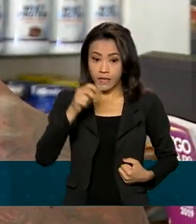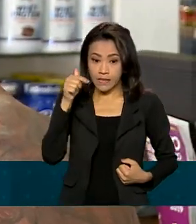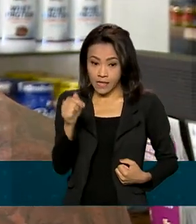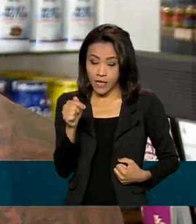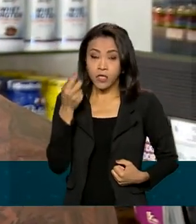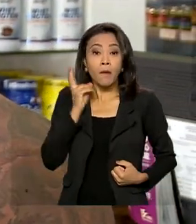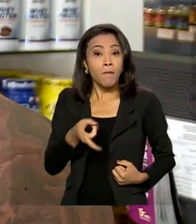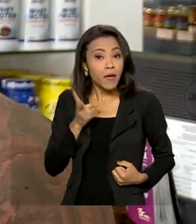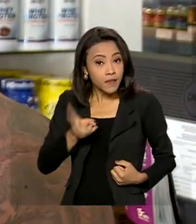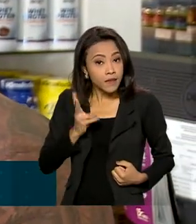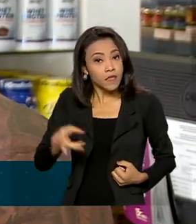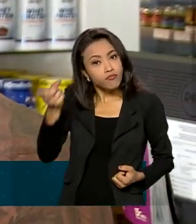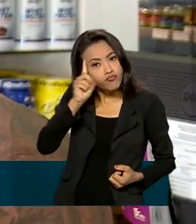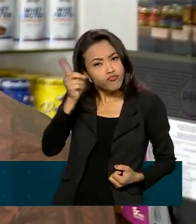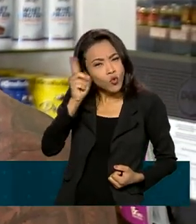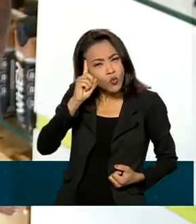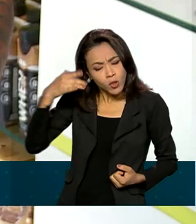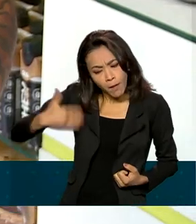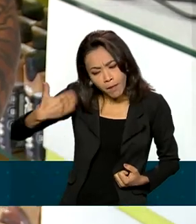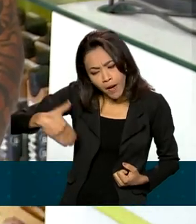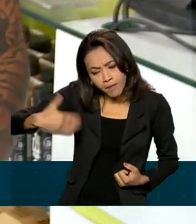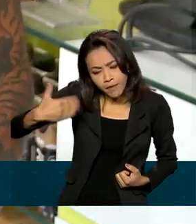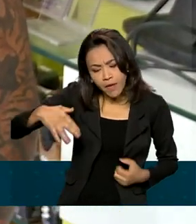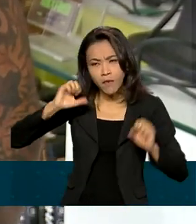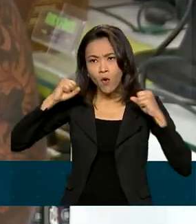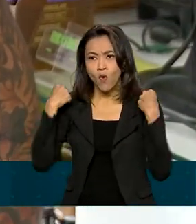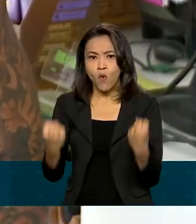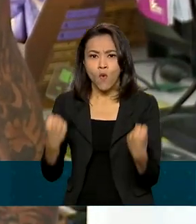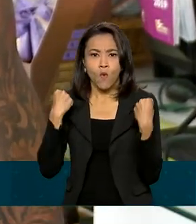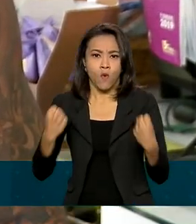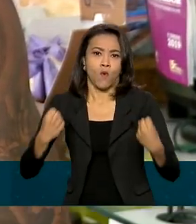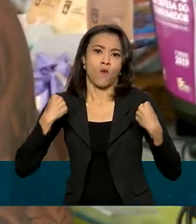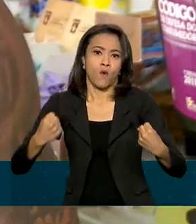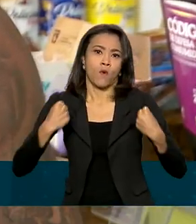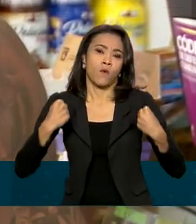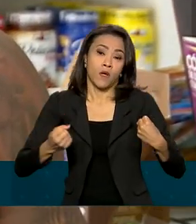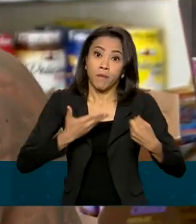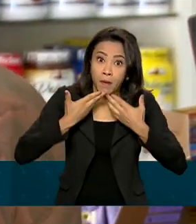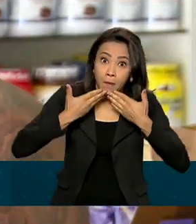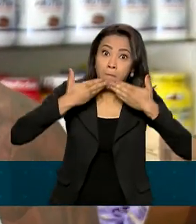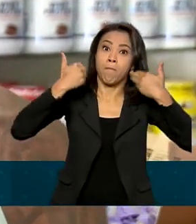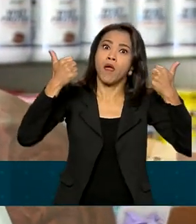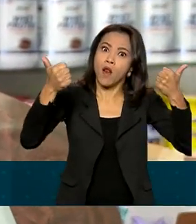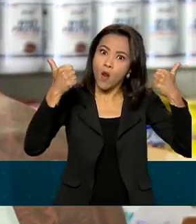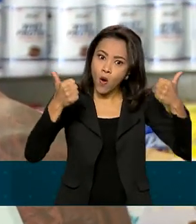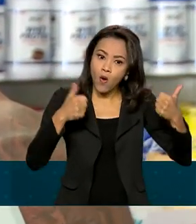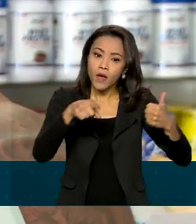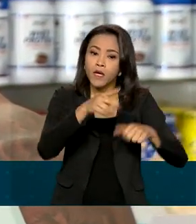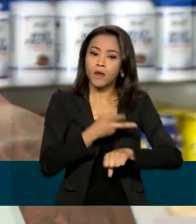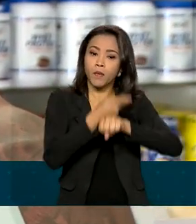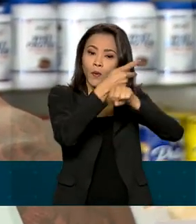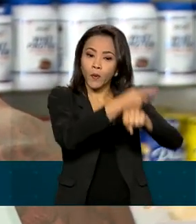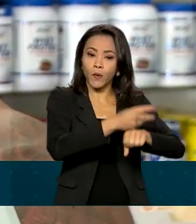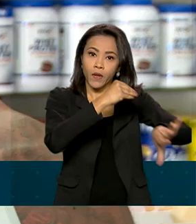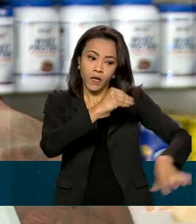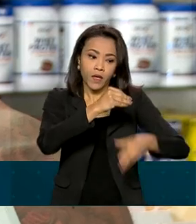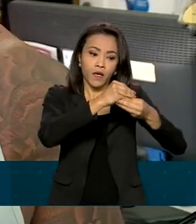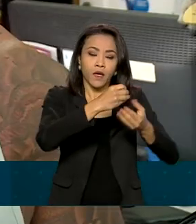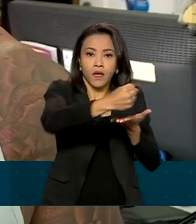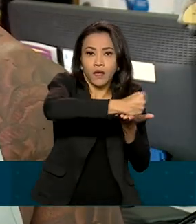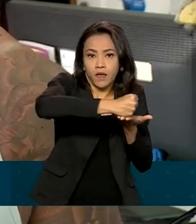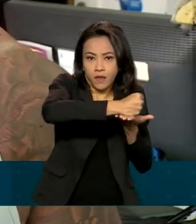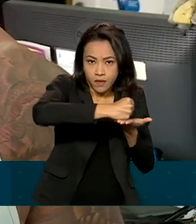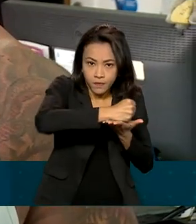mantém uma rotina diária de exercícios e para turbinar ainda mais os resultados, recorre a suplementos proteicos.